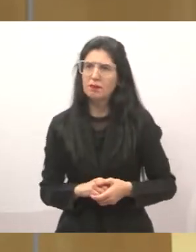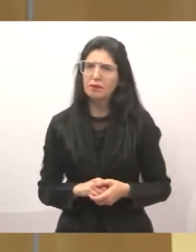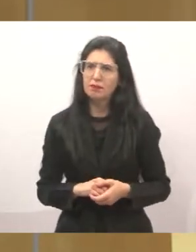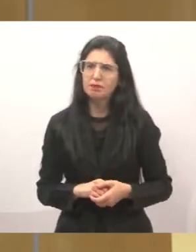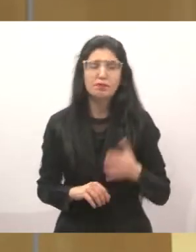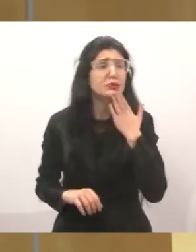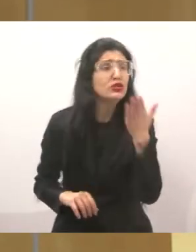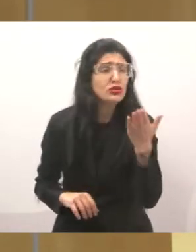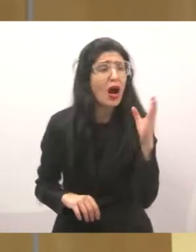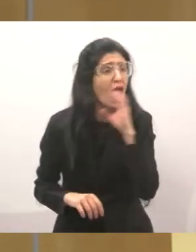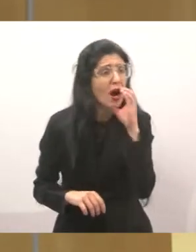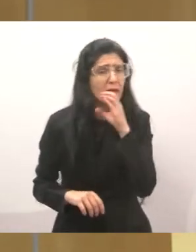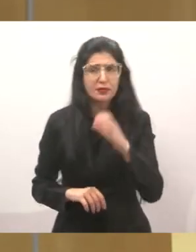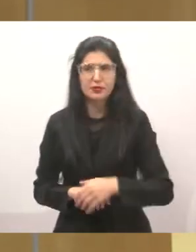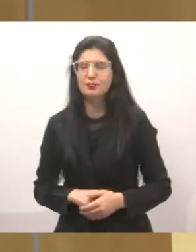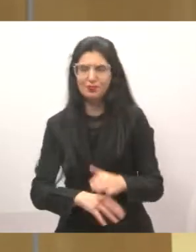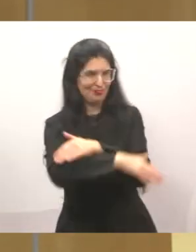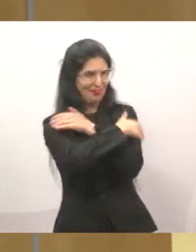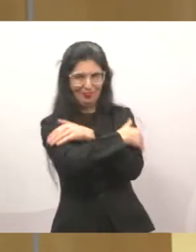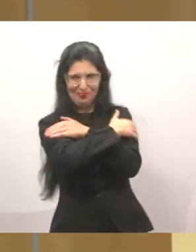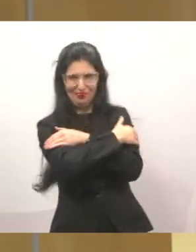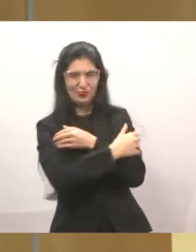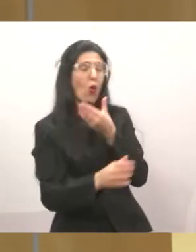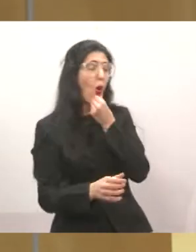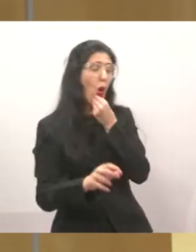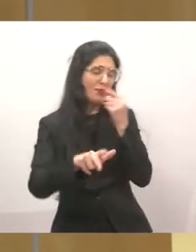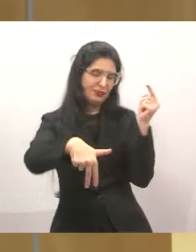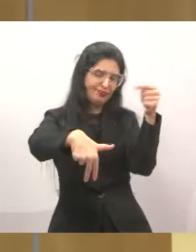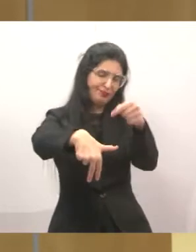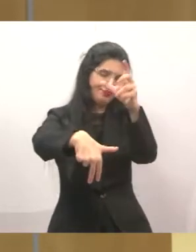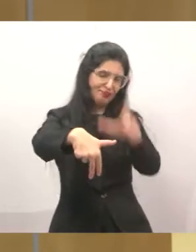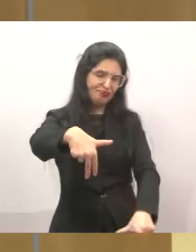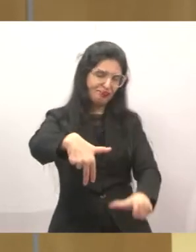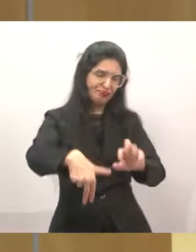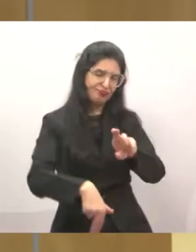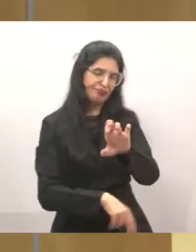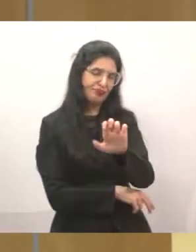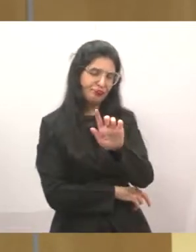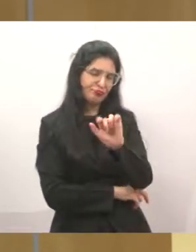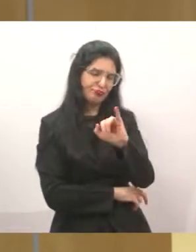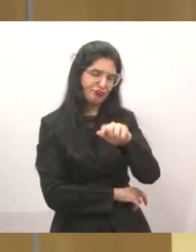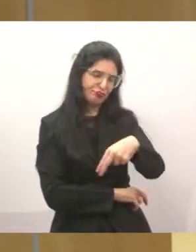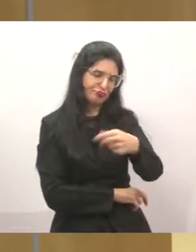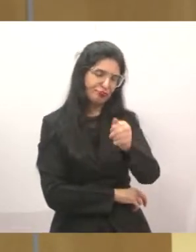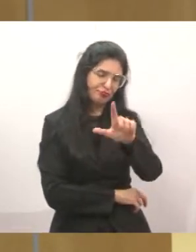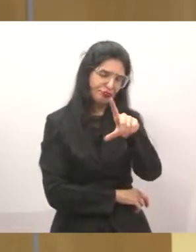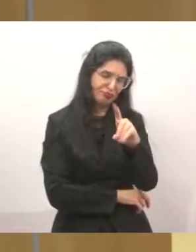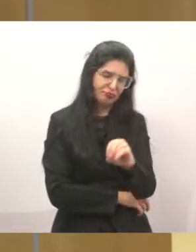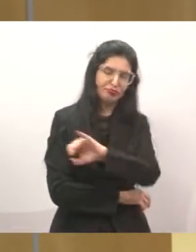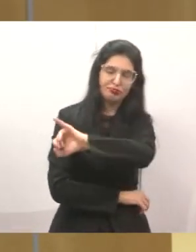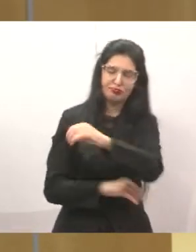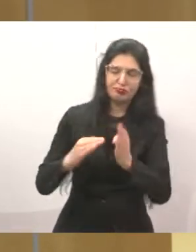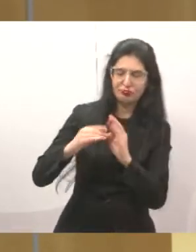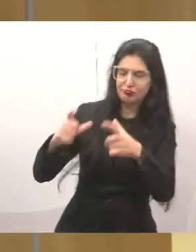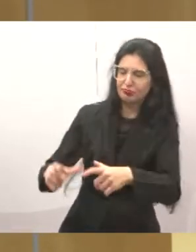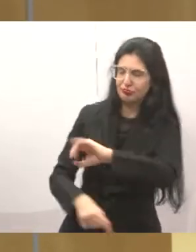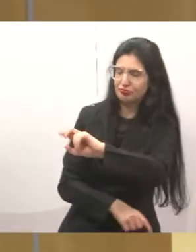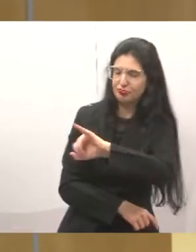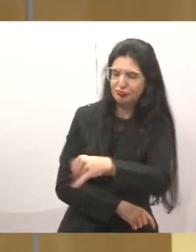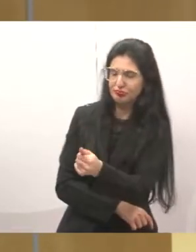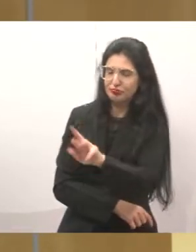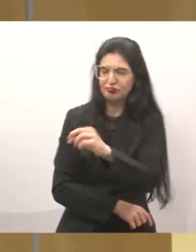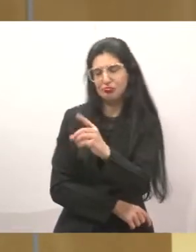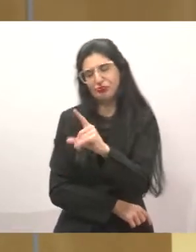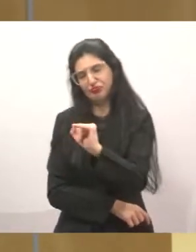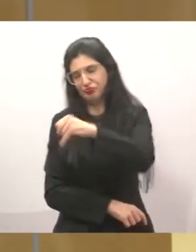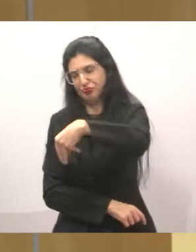abraço aqui também para o Reginaldo. Reginaldo, que é morador lá do Jardim do Vale. A gente teve essa semana, né? Constantemente